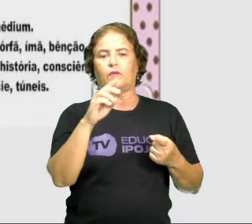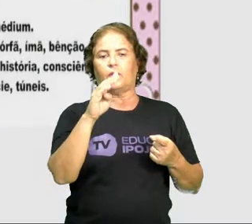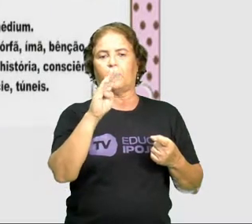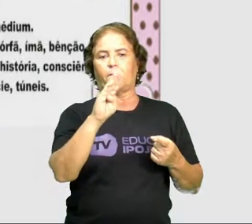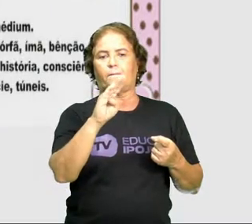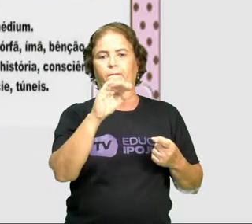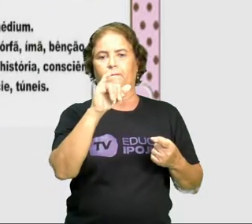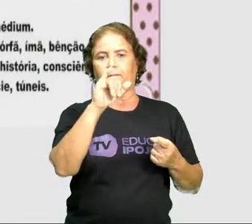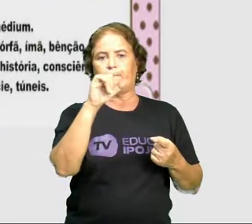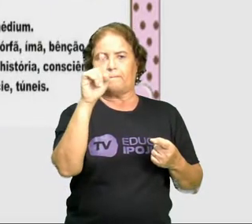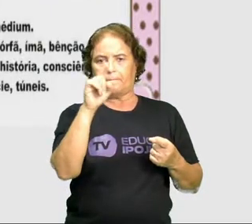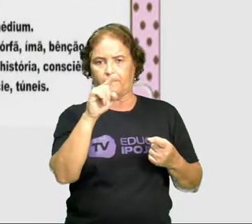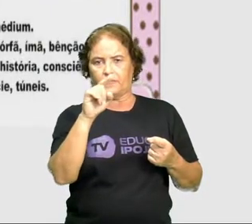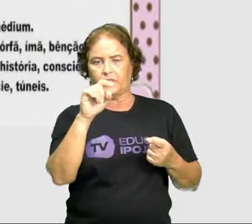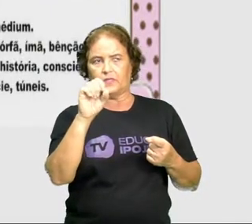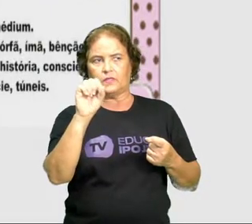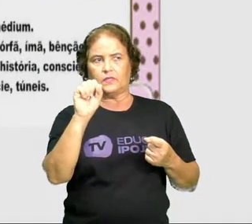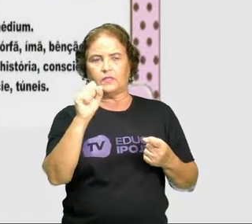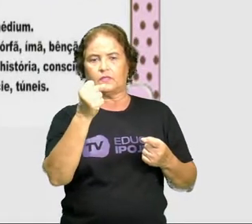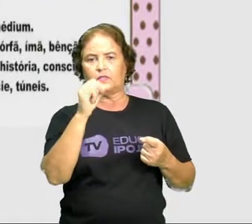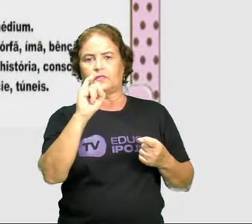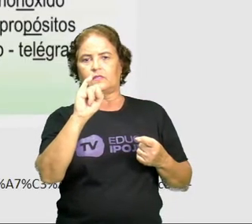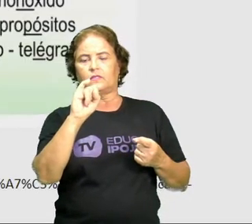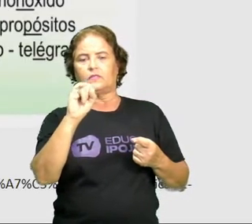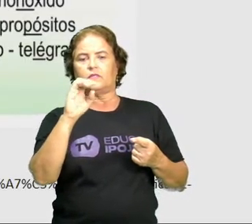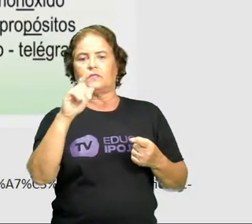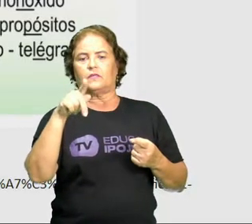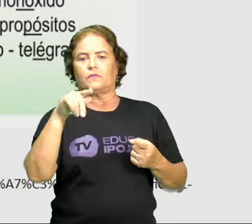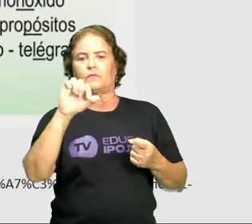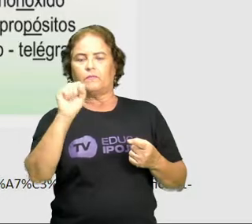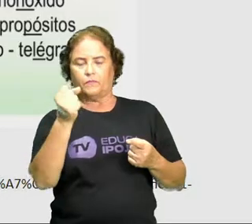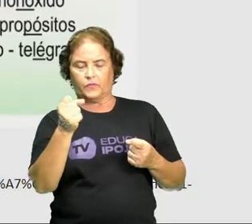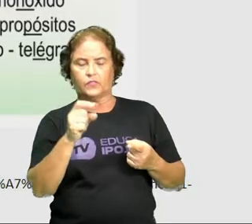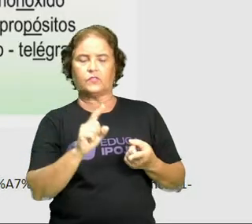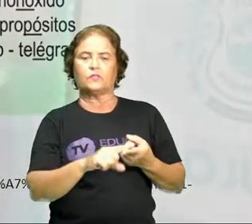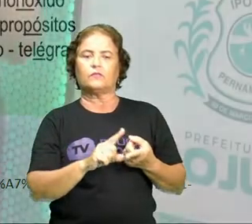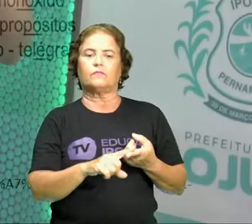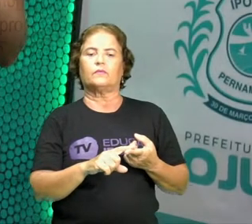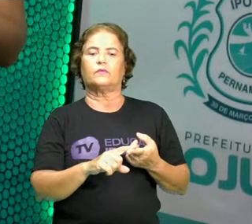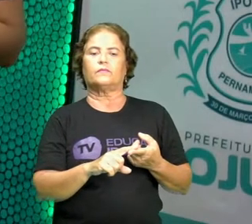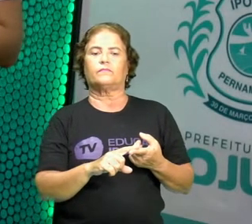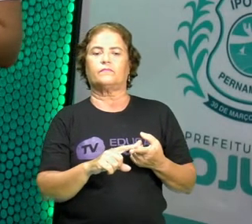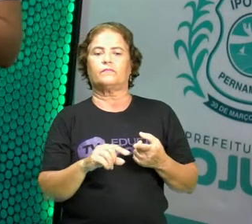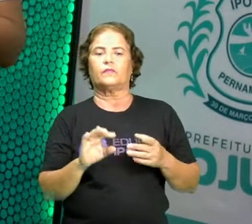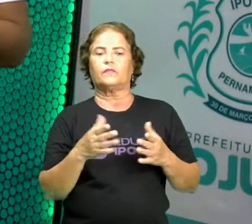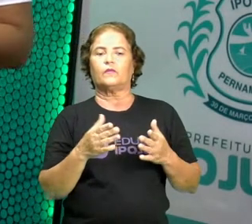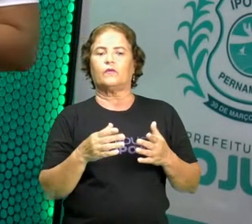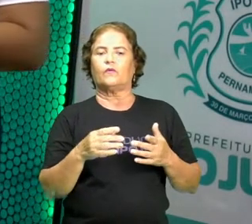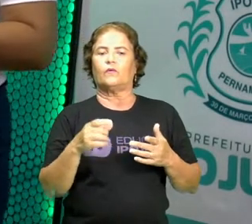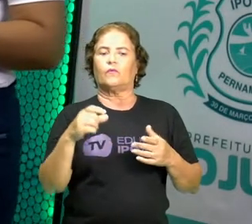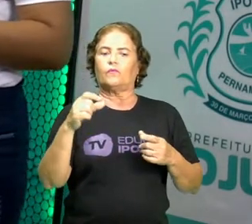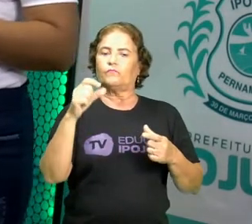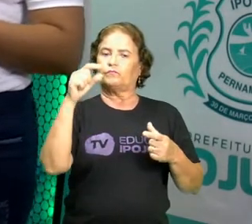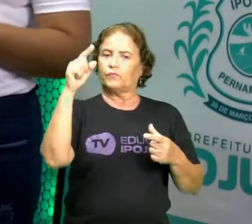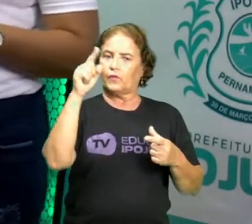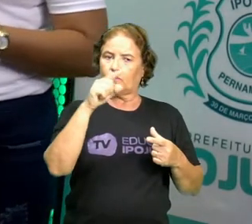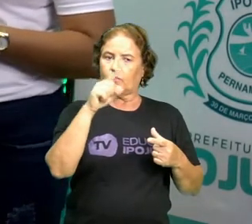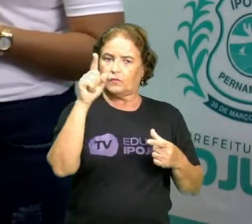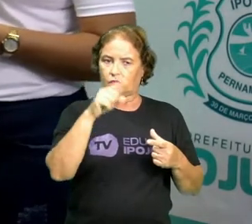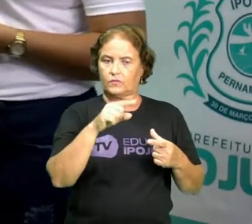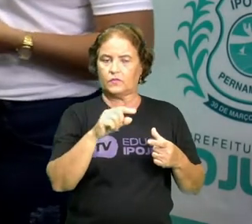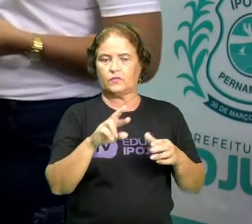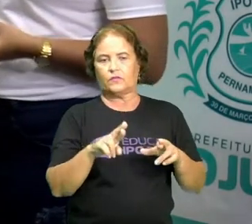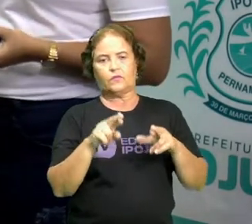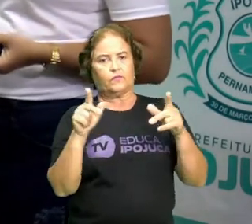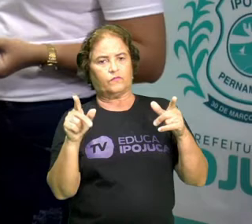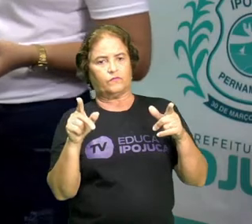fóceps. Então essas palavras paroxítonas, elas são acentuadas de forma diferente da oxítona, como a gente viu a regra.